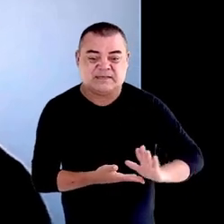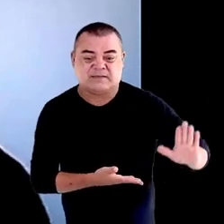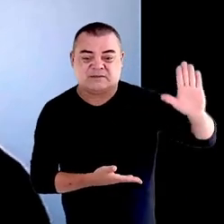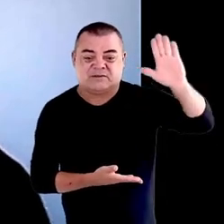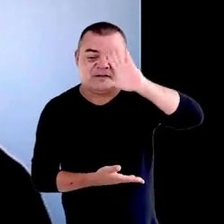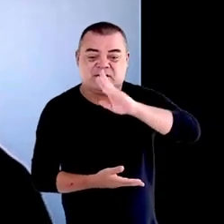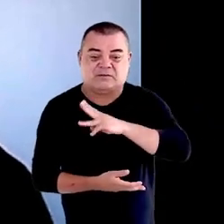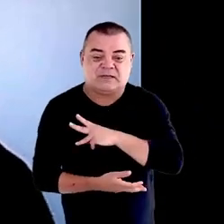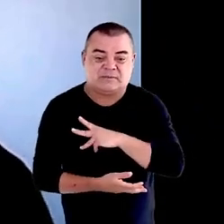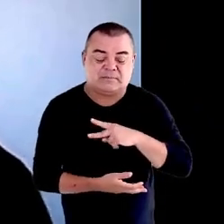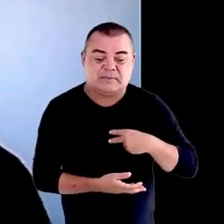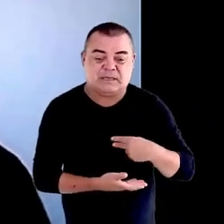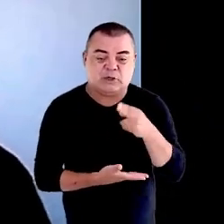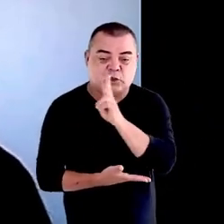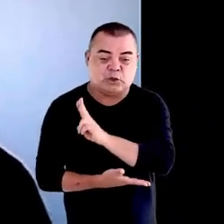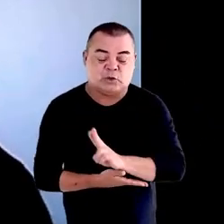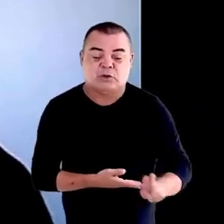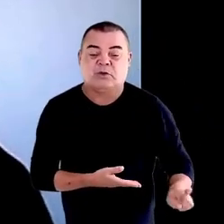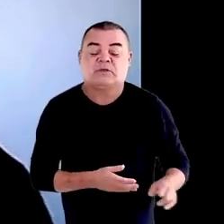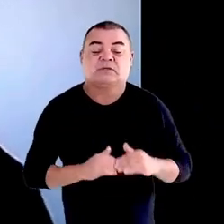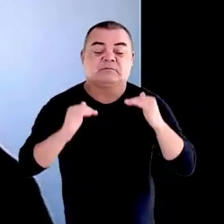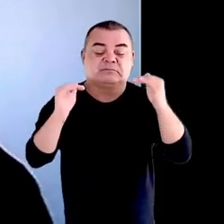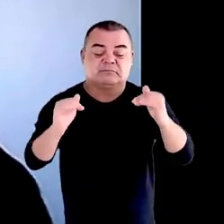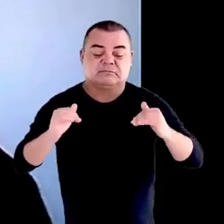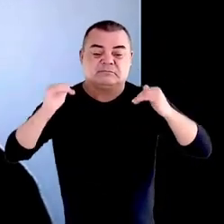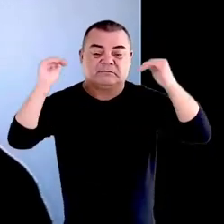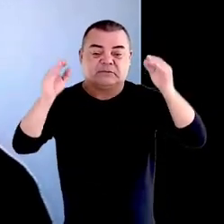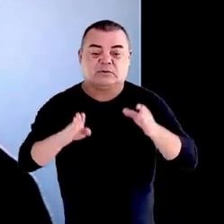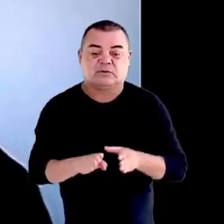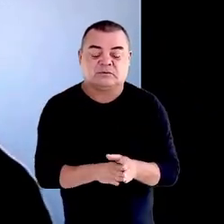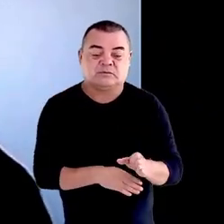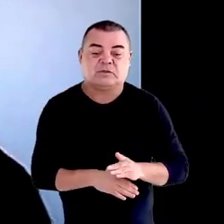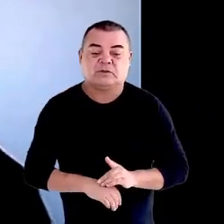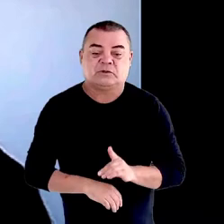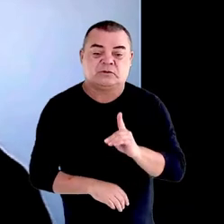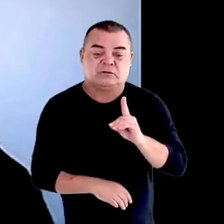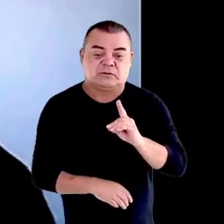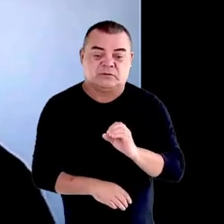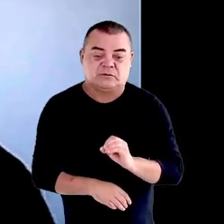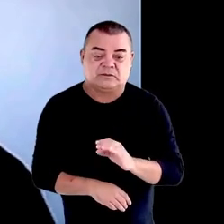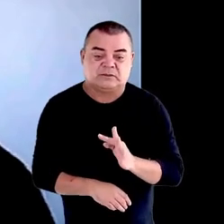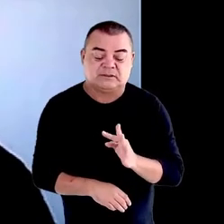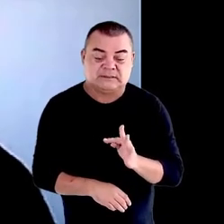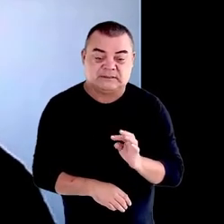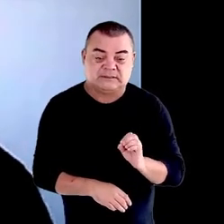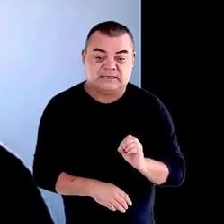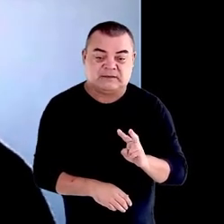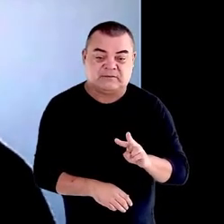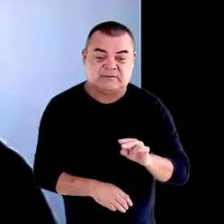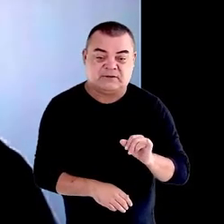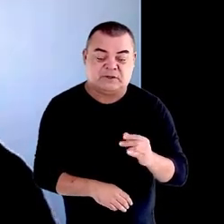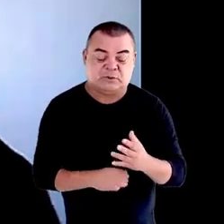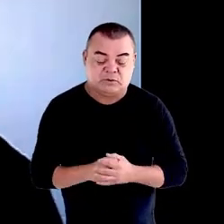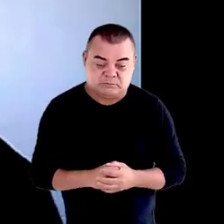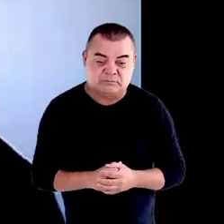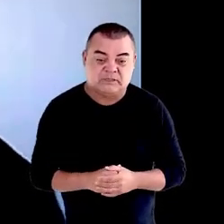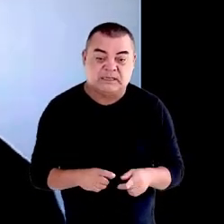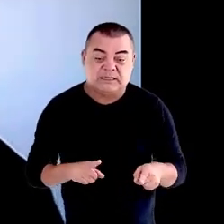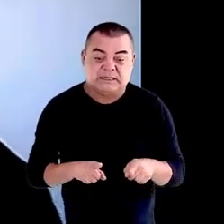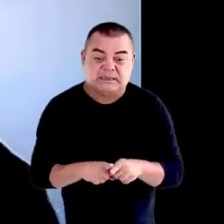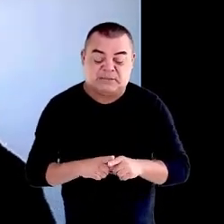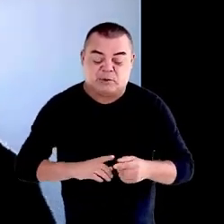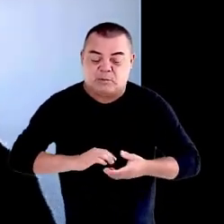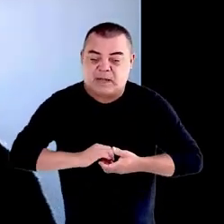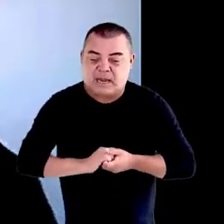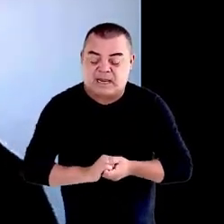Público no nome do excelentíssimo conselheiro doutor Otávio Luiz Rodrigues Júnior e cumprimento a